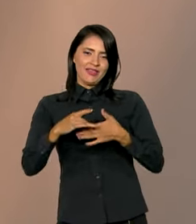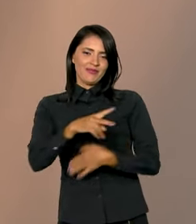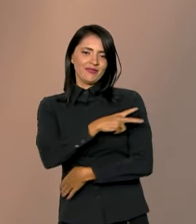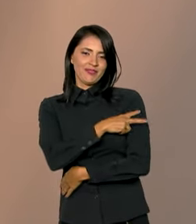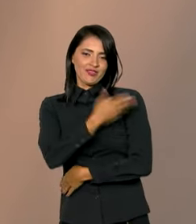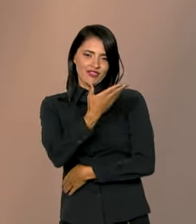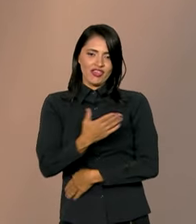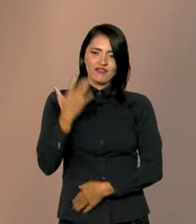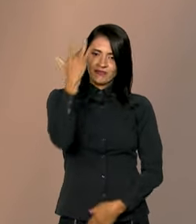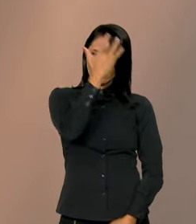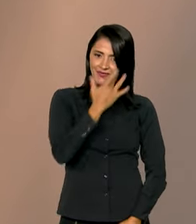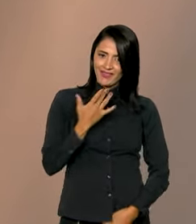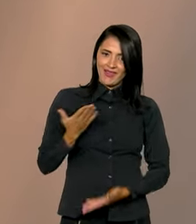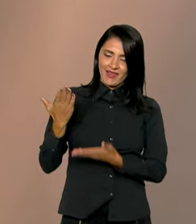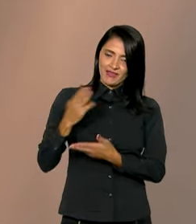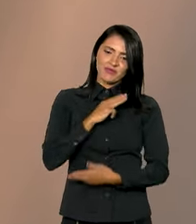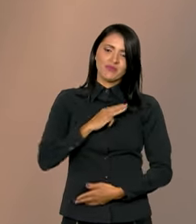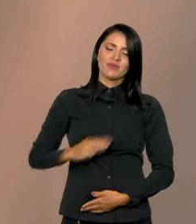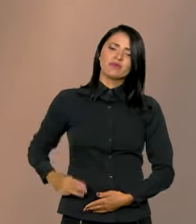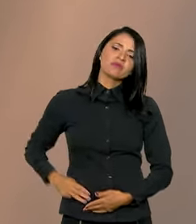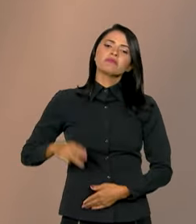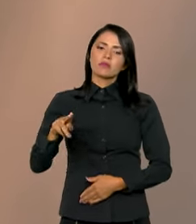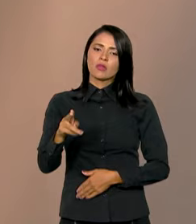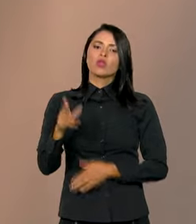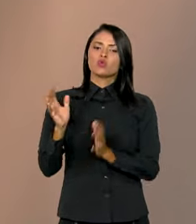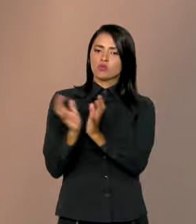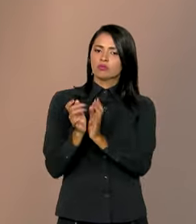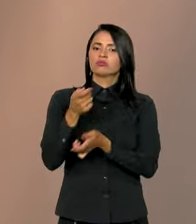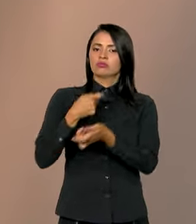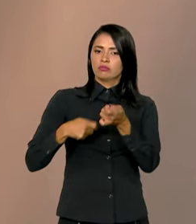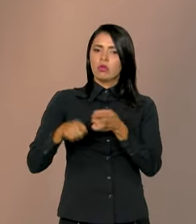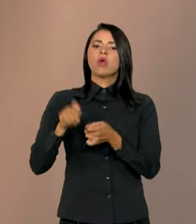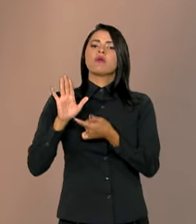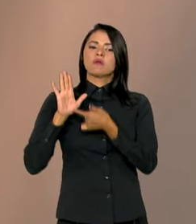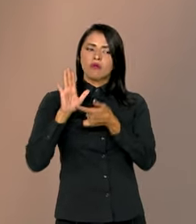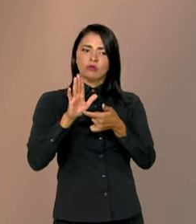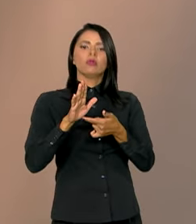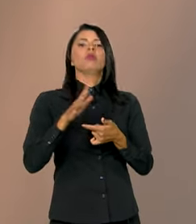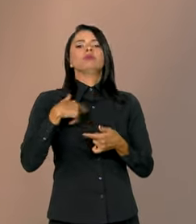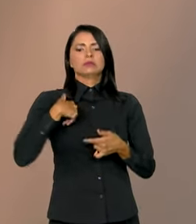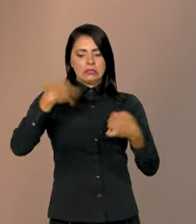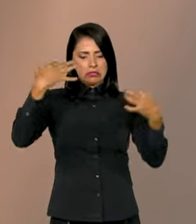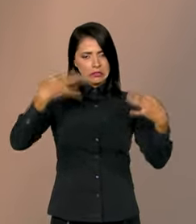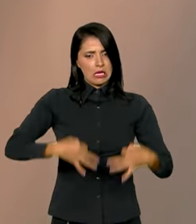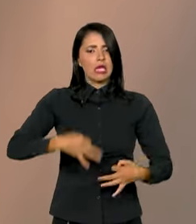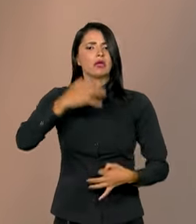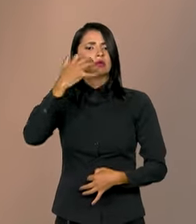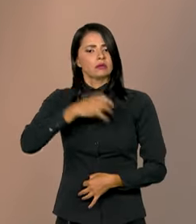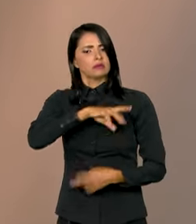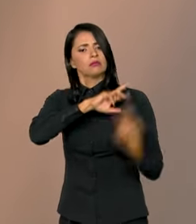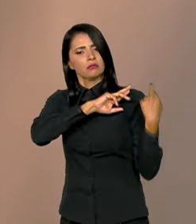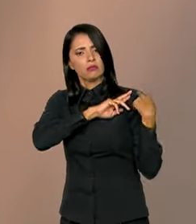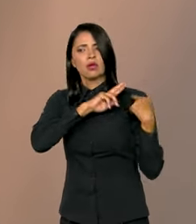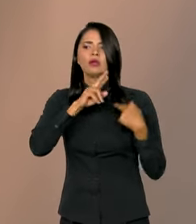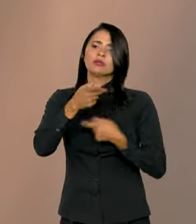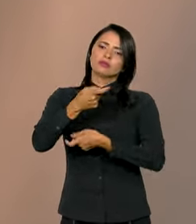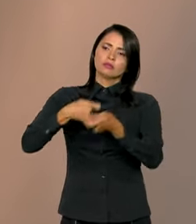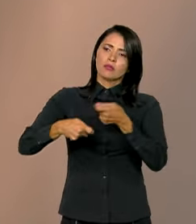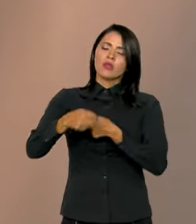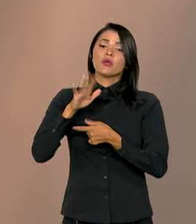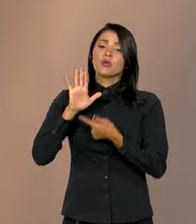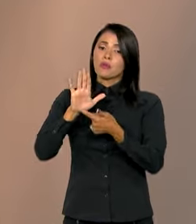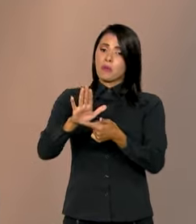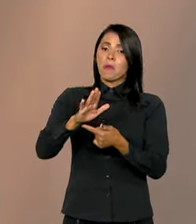Haddad, a equipe econômica mostrou muita responsabilidade com as contas públicas. Mostrou que temos que fazer políticas públicas, que o Brasil